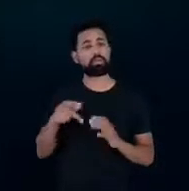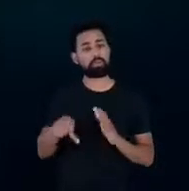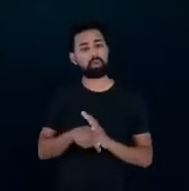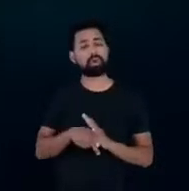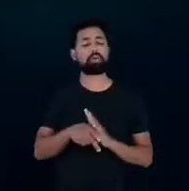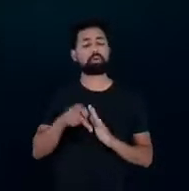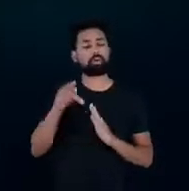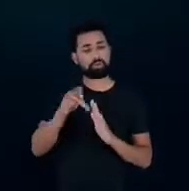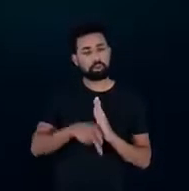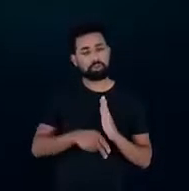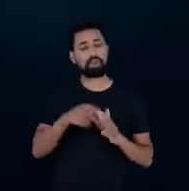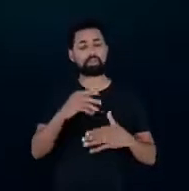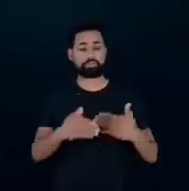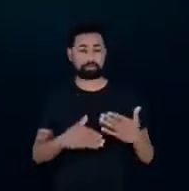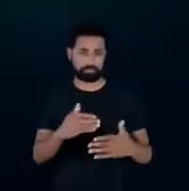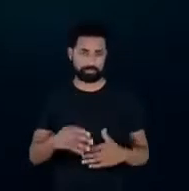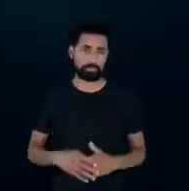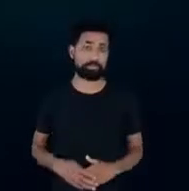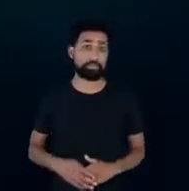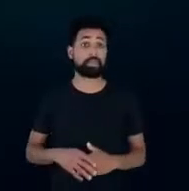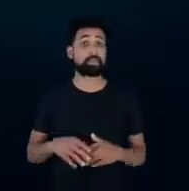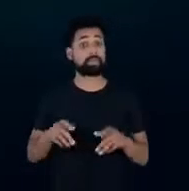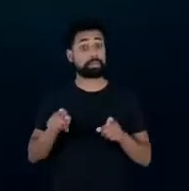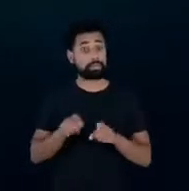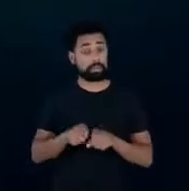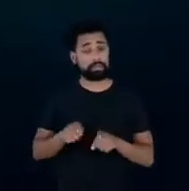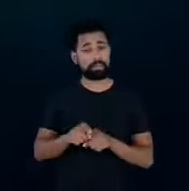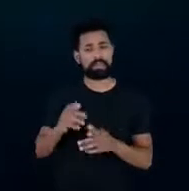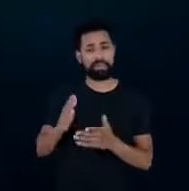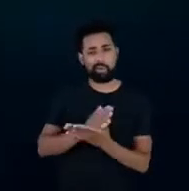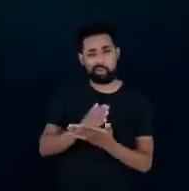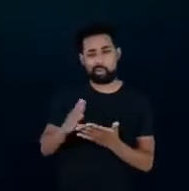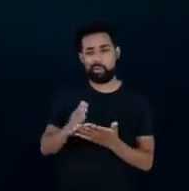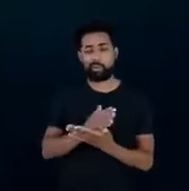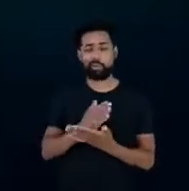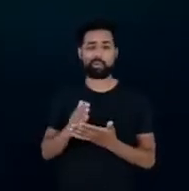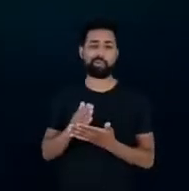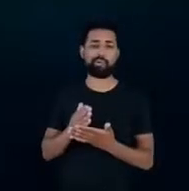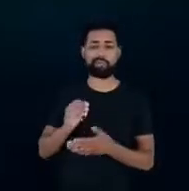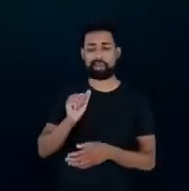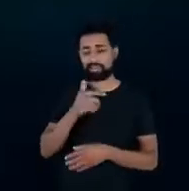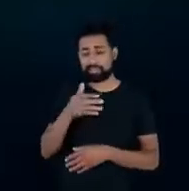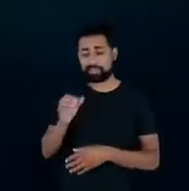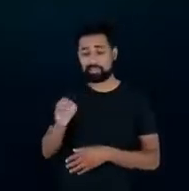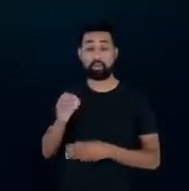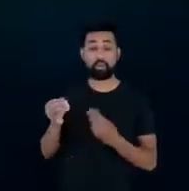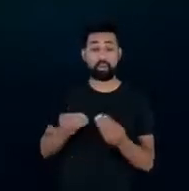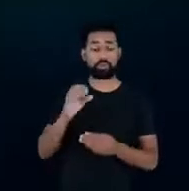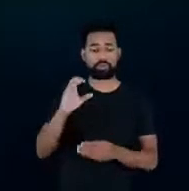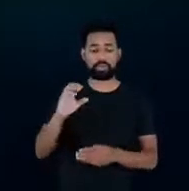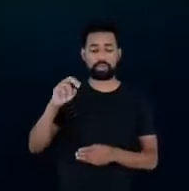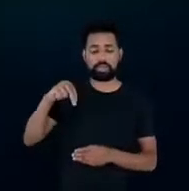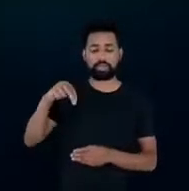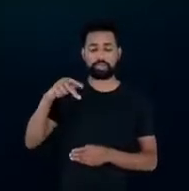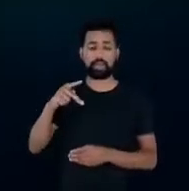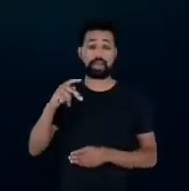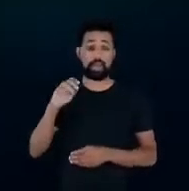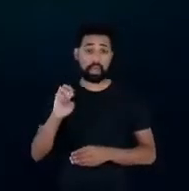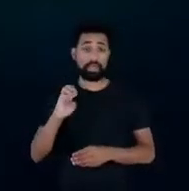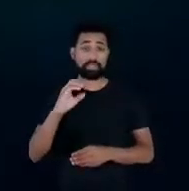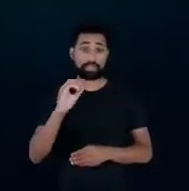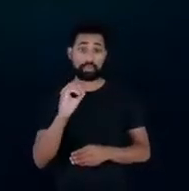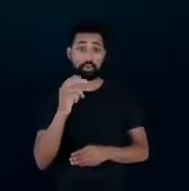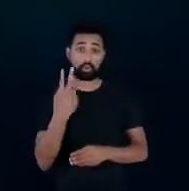transição energética e por fim algumas ações como a resolução CNP-02 ela busca